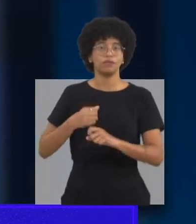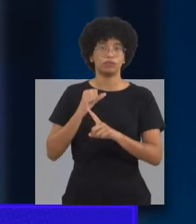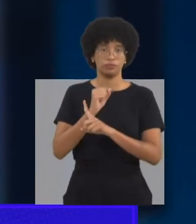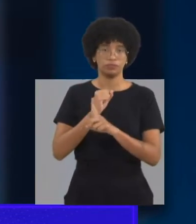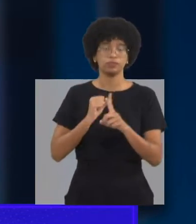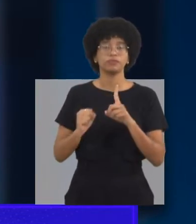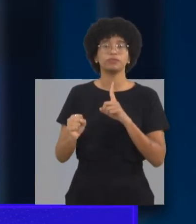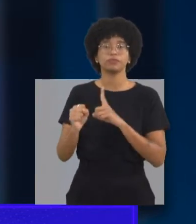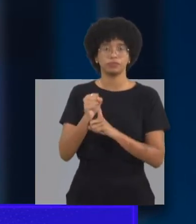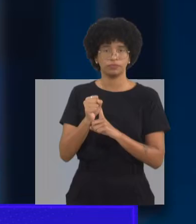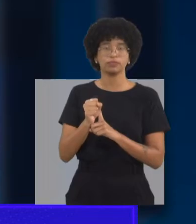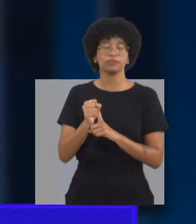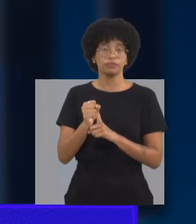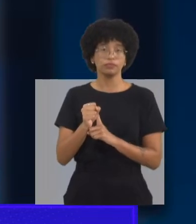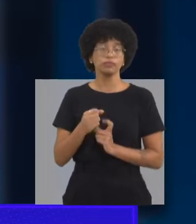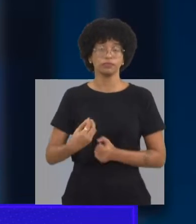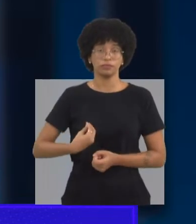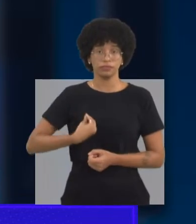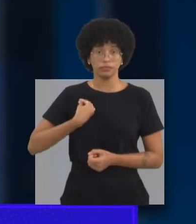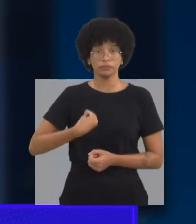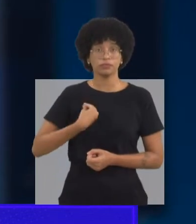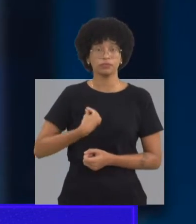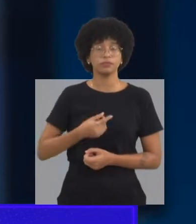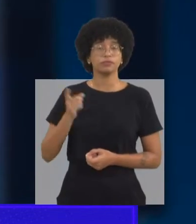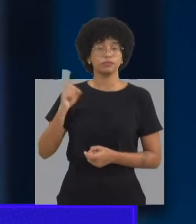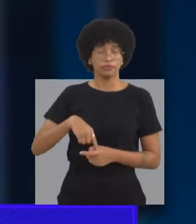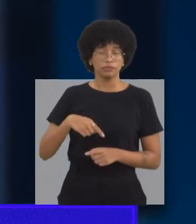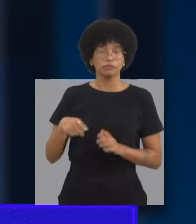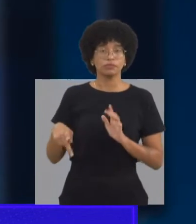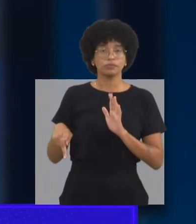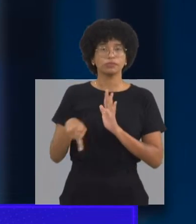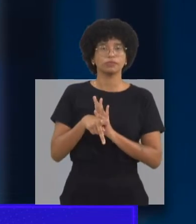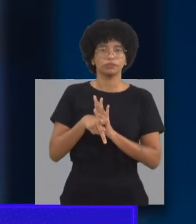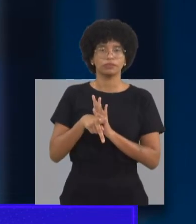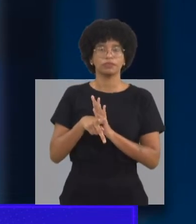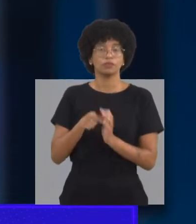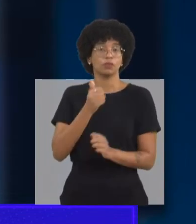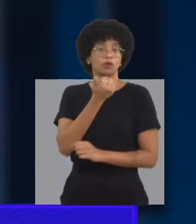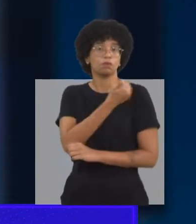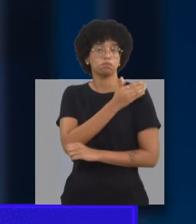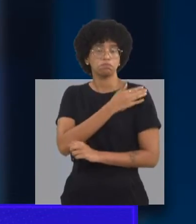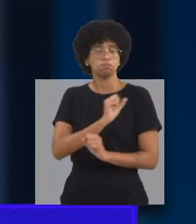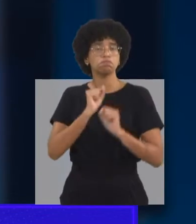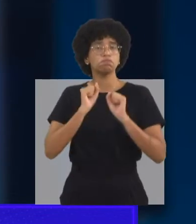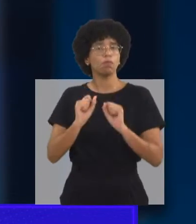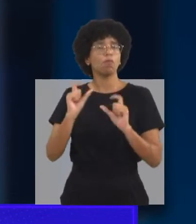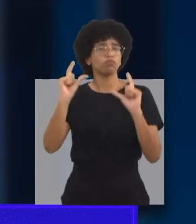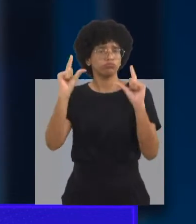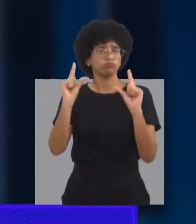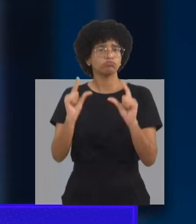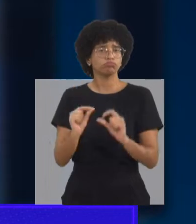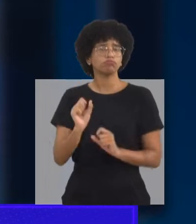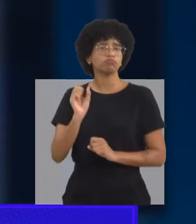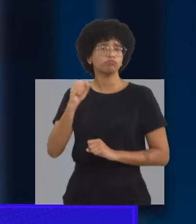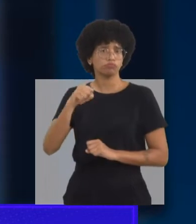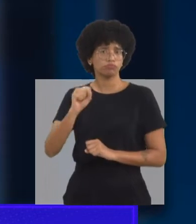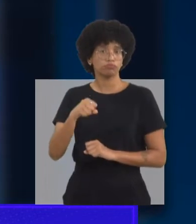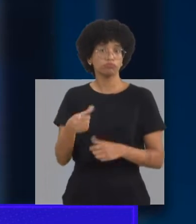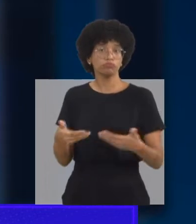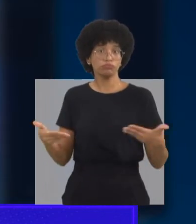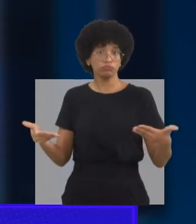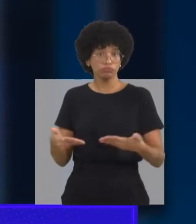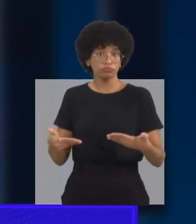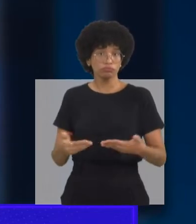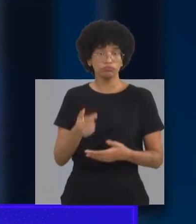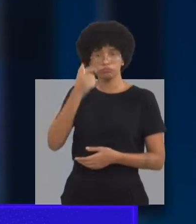aumentando o isolamento social, onde a gente quer que aprendamos todos a conviver com essas